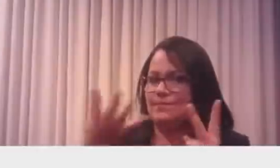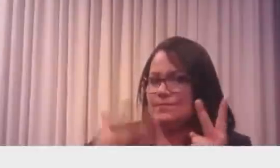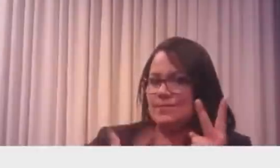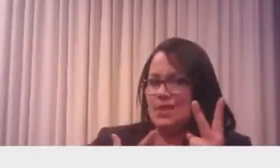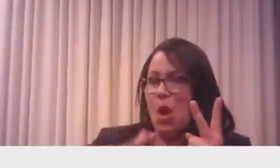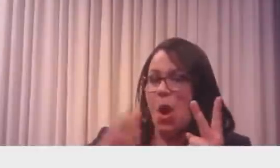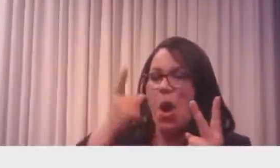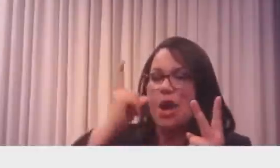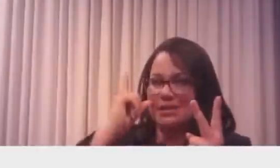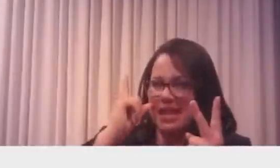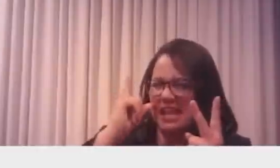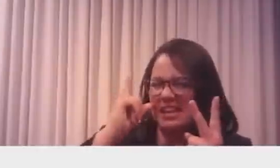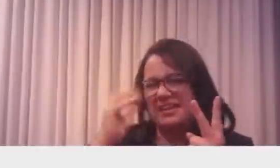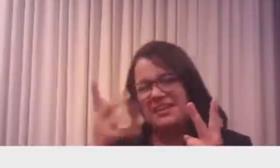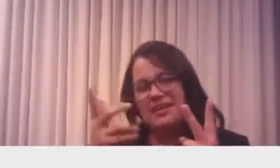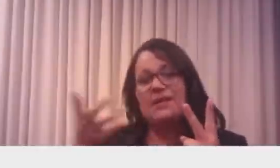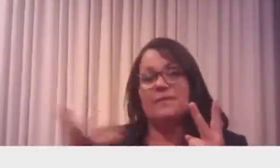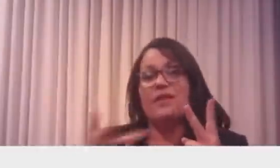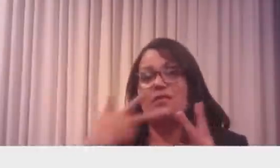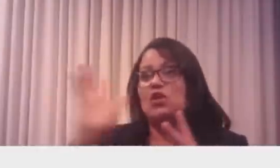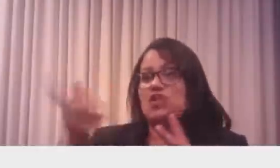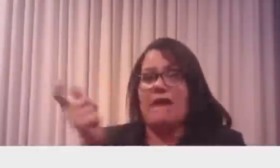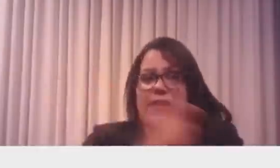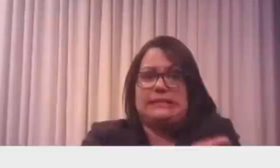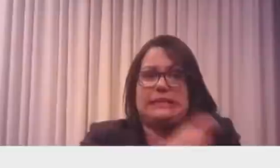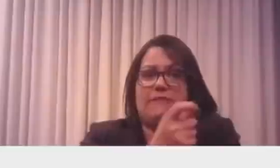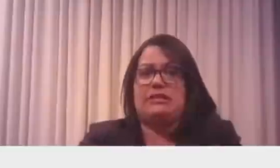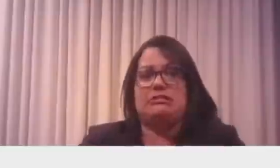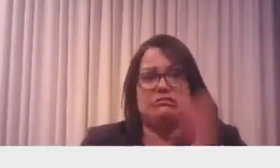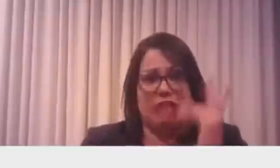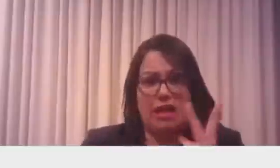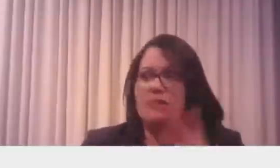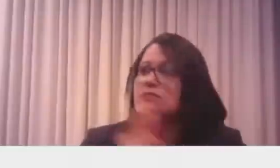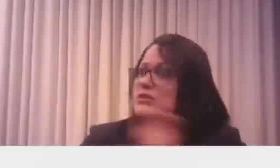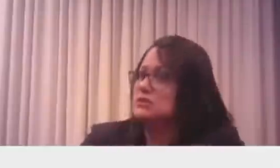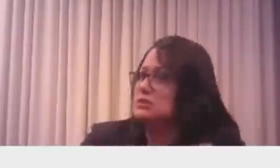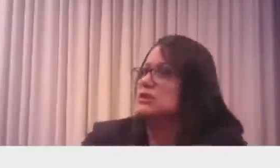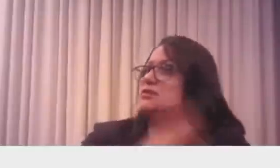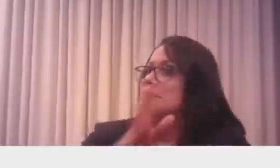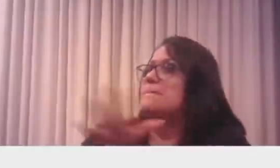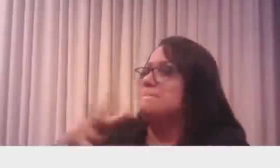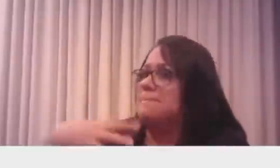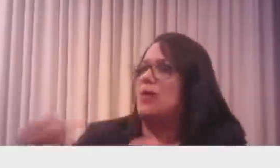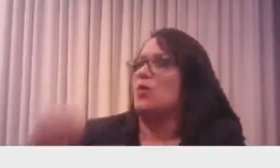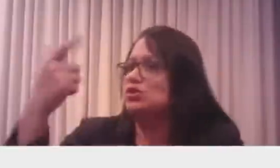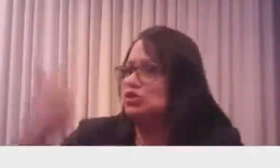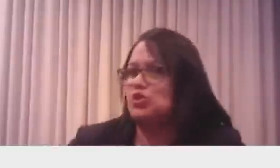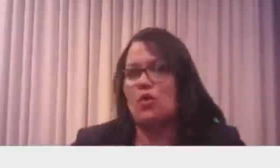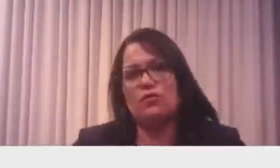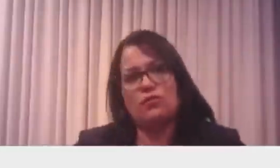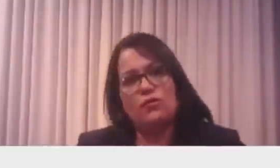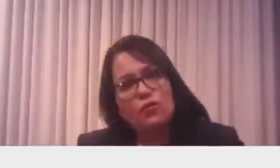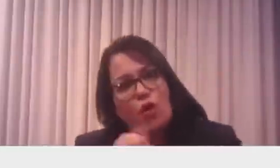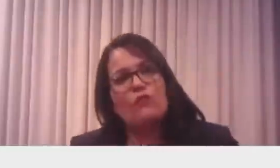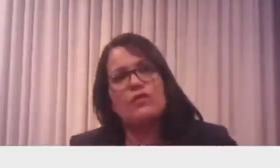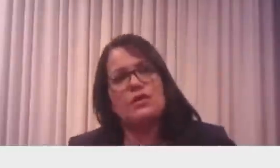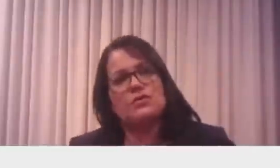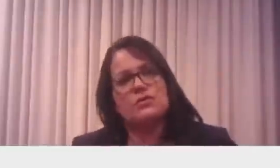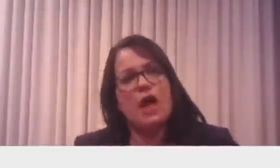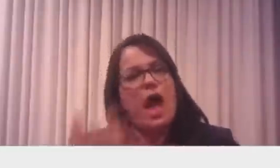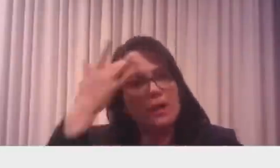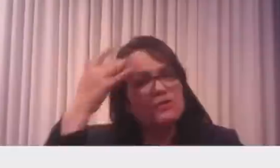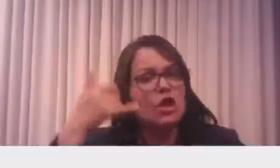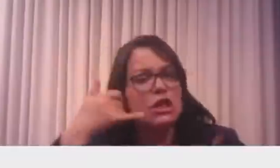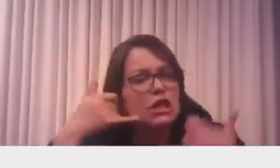ontem para hoje, foram vacinados também e estão com Covid. Eu amanhã vou ligar para elas, para elas divulgarem,